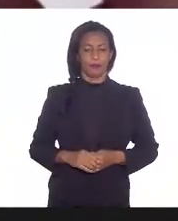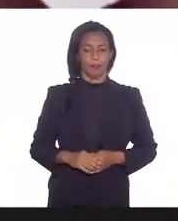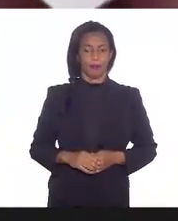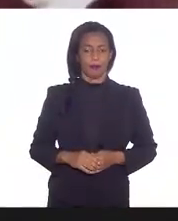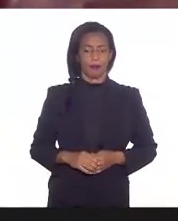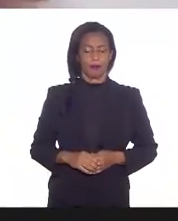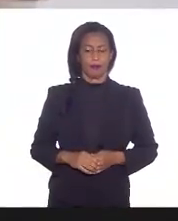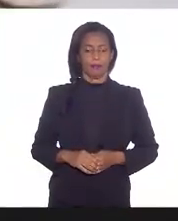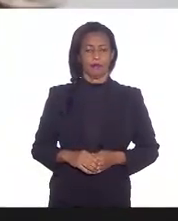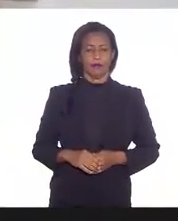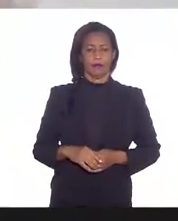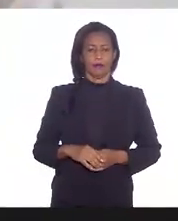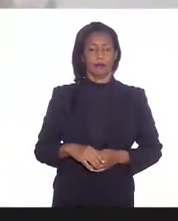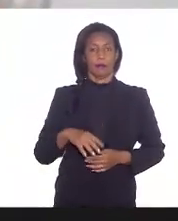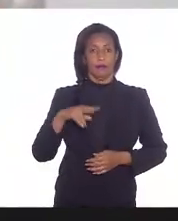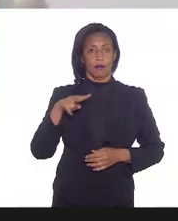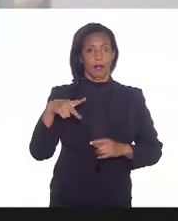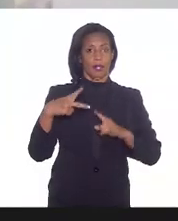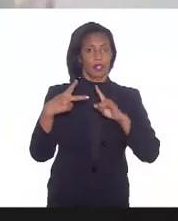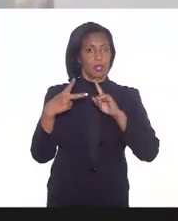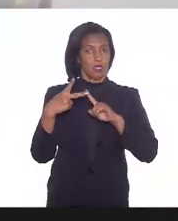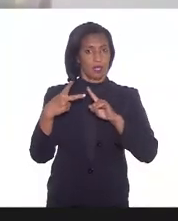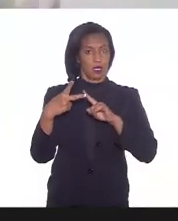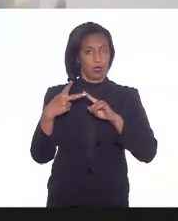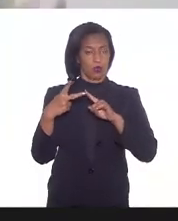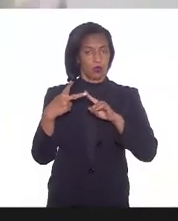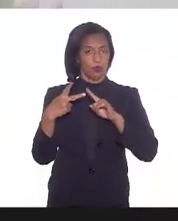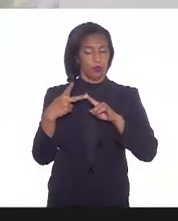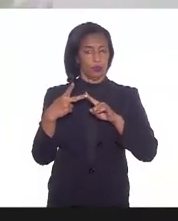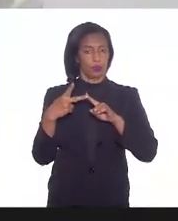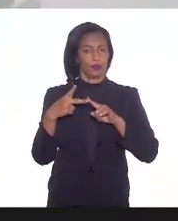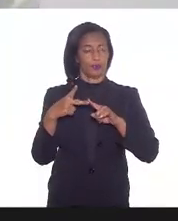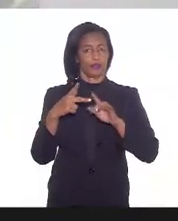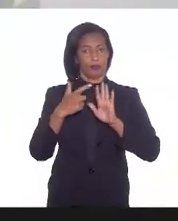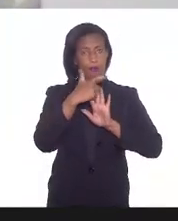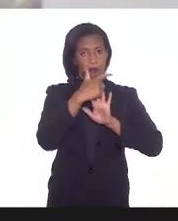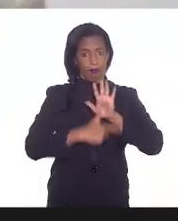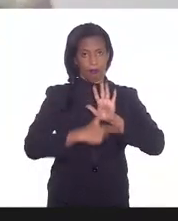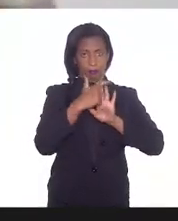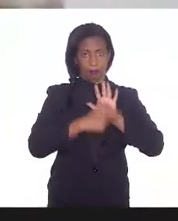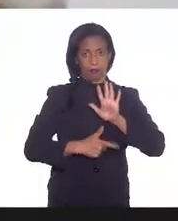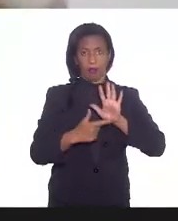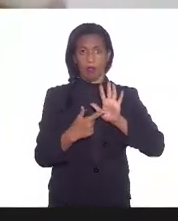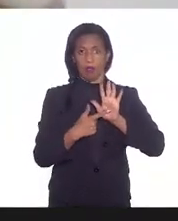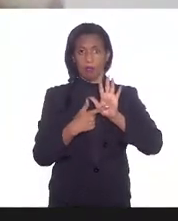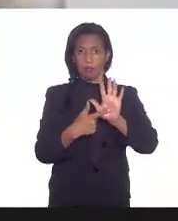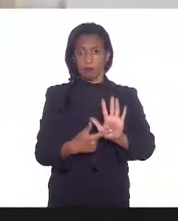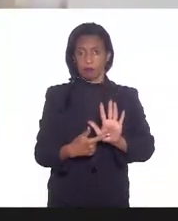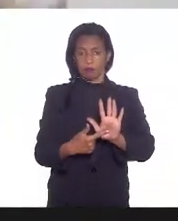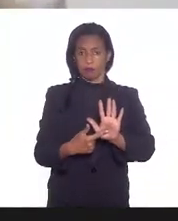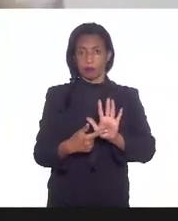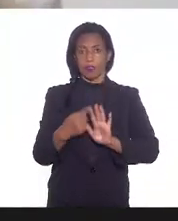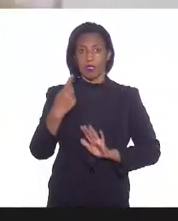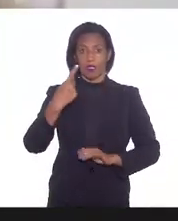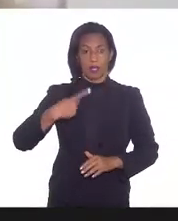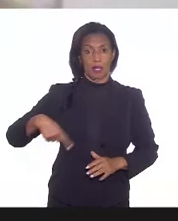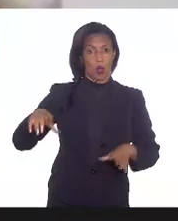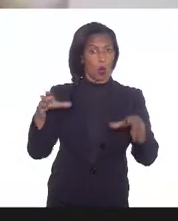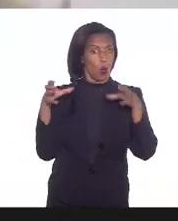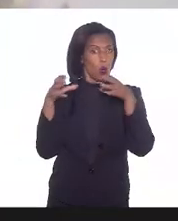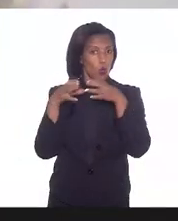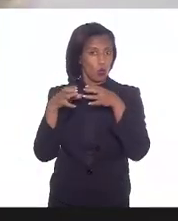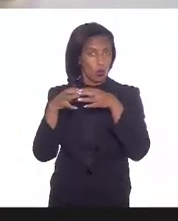essa, a segunda edição agora do calendário, ela prevê que a gente dê conta dos grupos